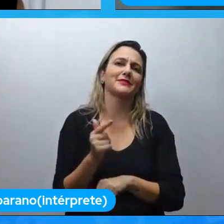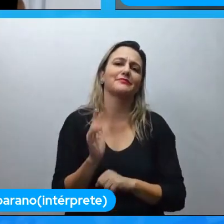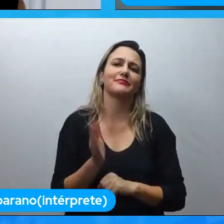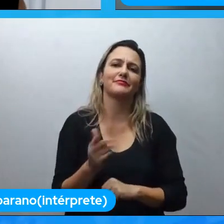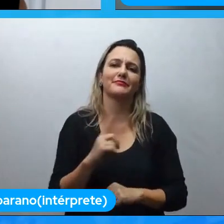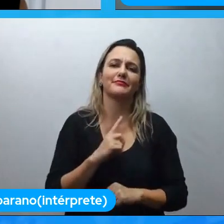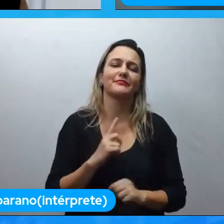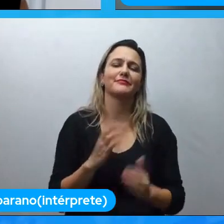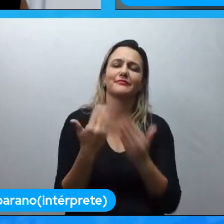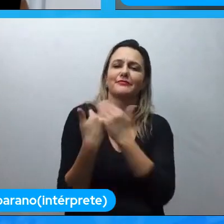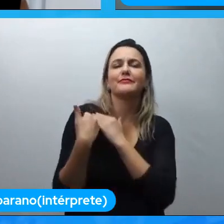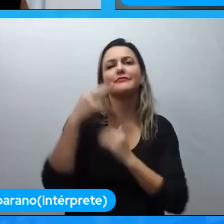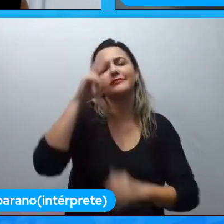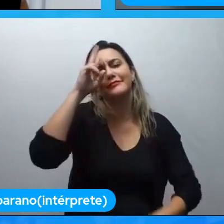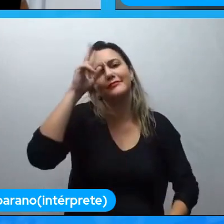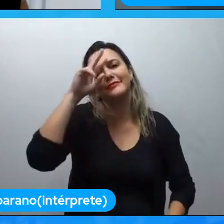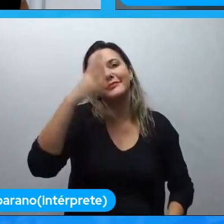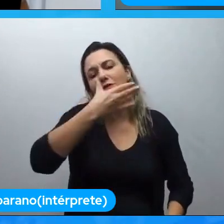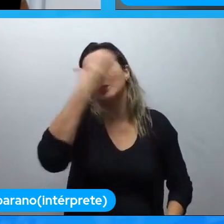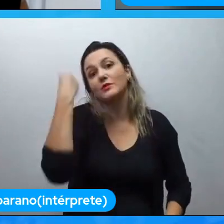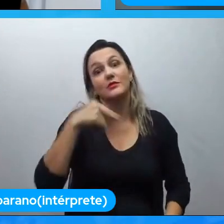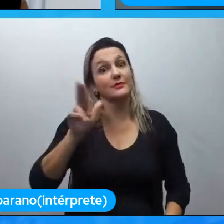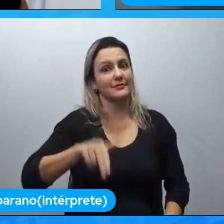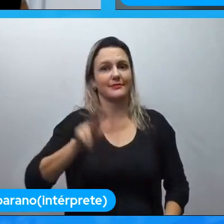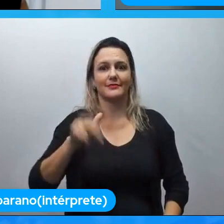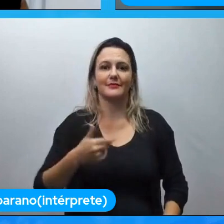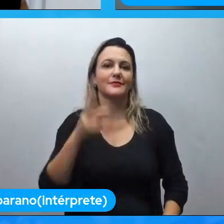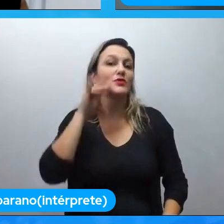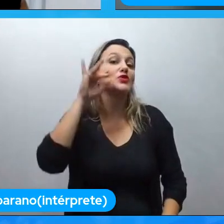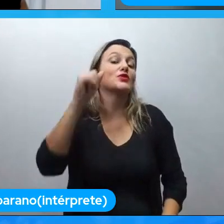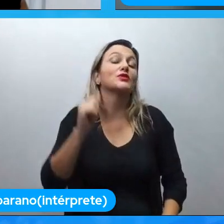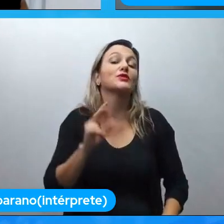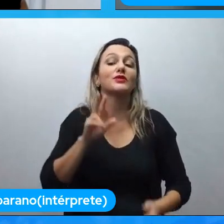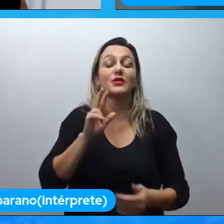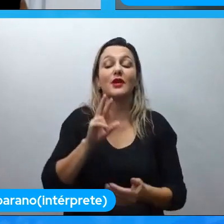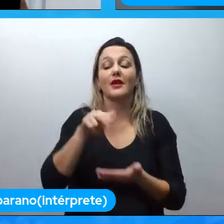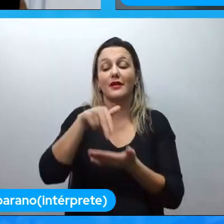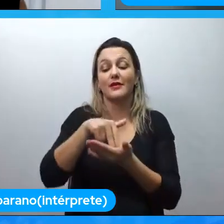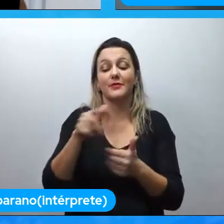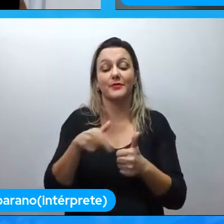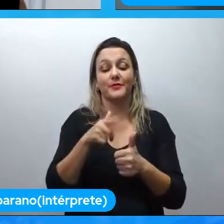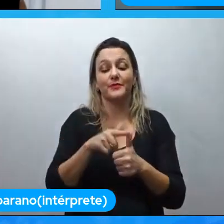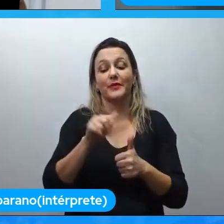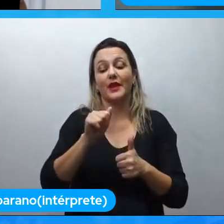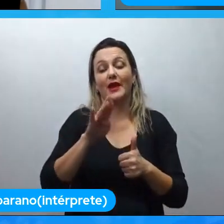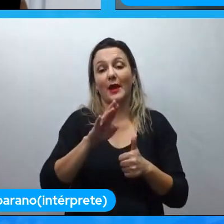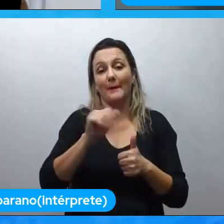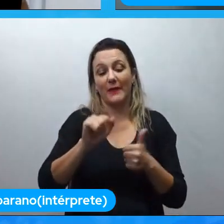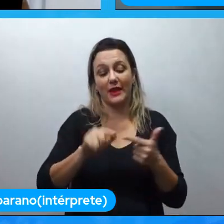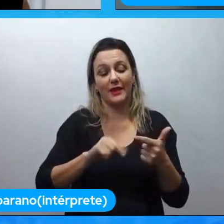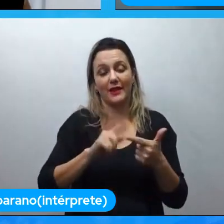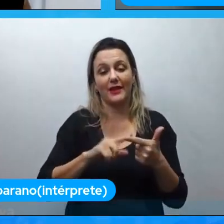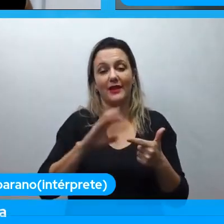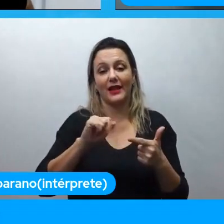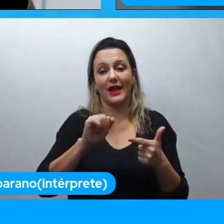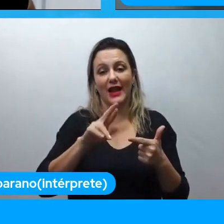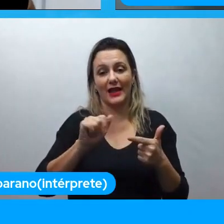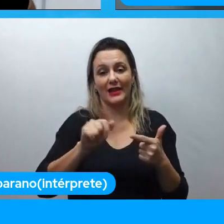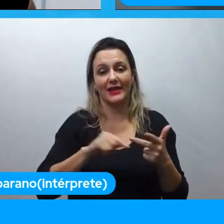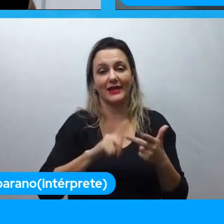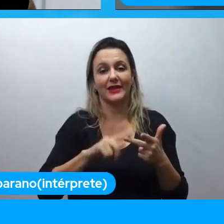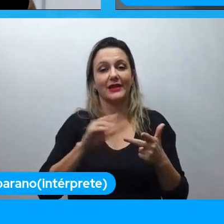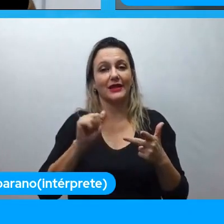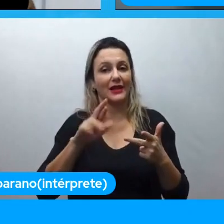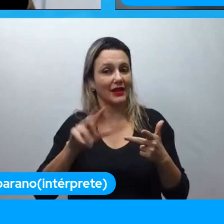eu lembro meu Deus não vou esquecer nunca no dia que chegou Gabi Kati e Clara dizendo ei Debra você que vai dar uma